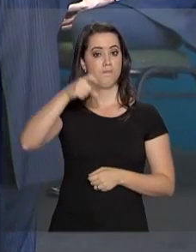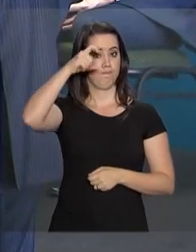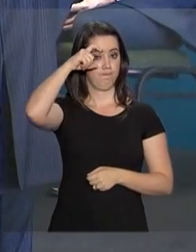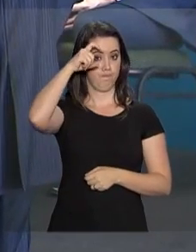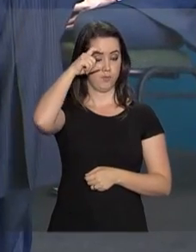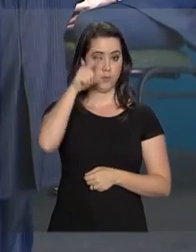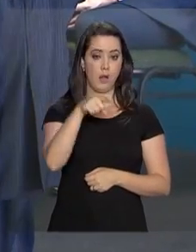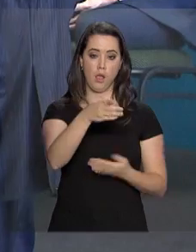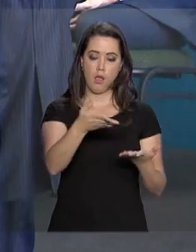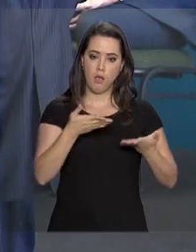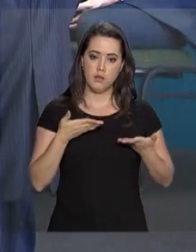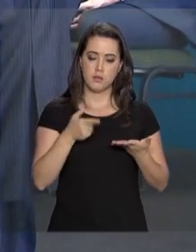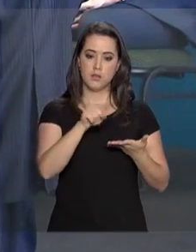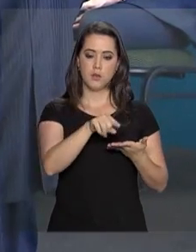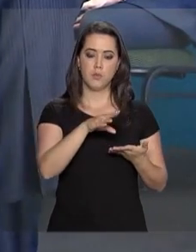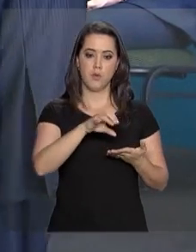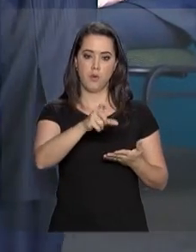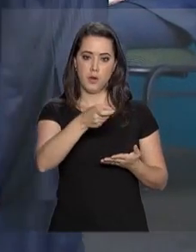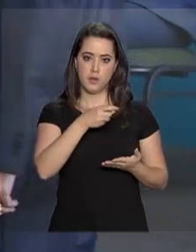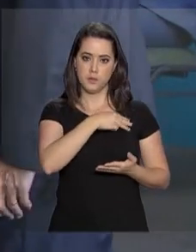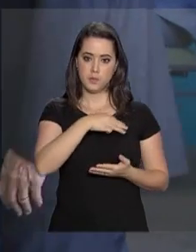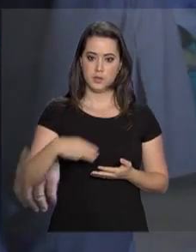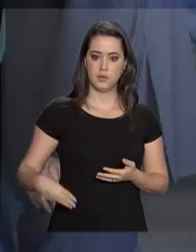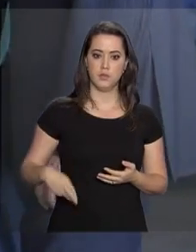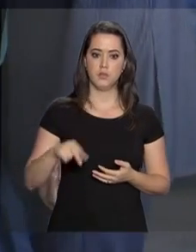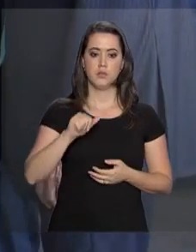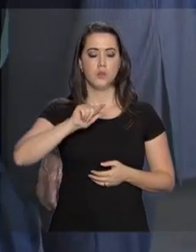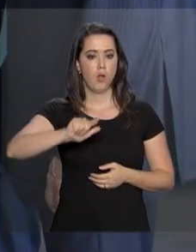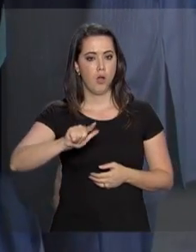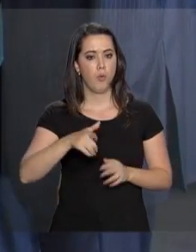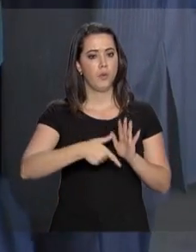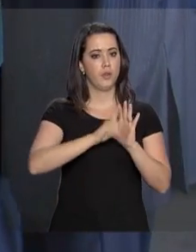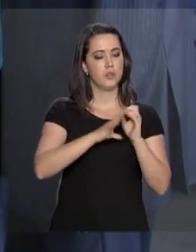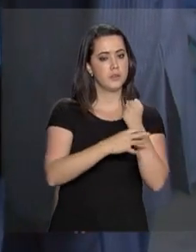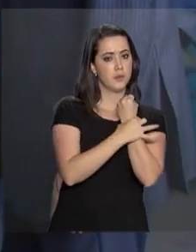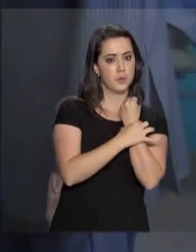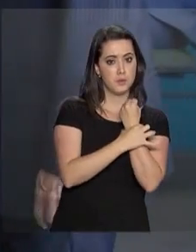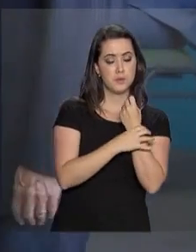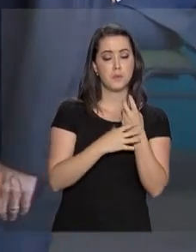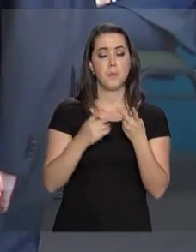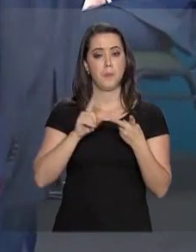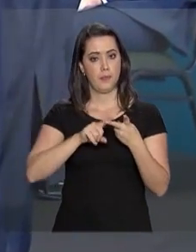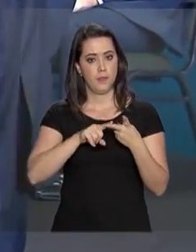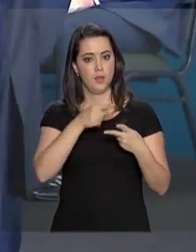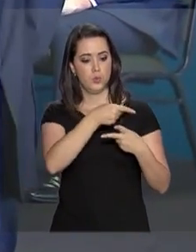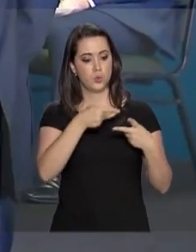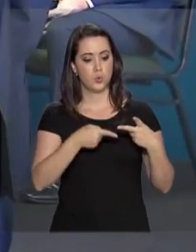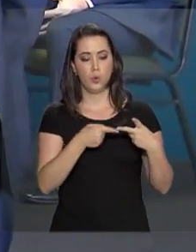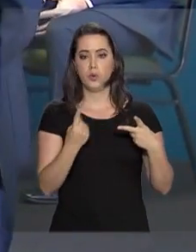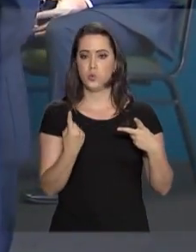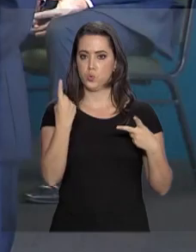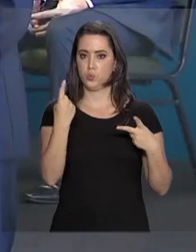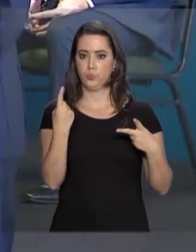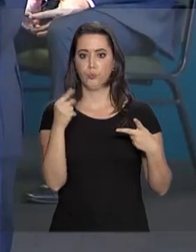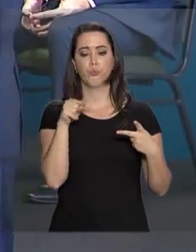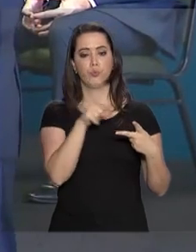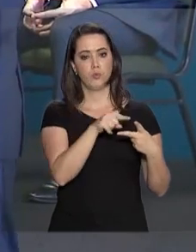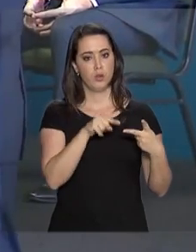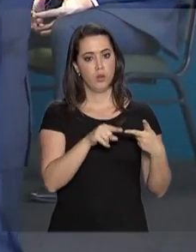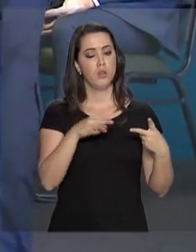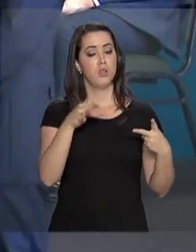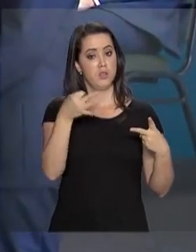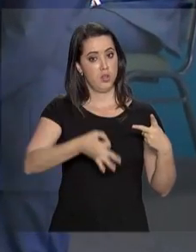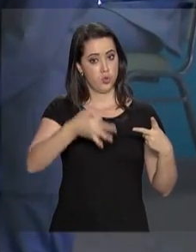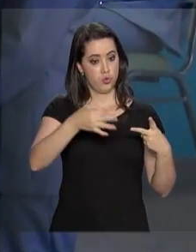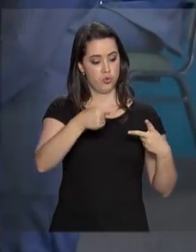recebeu o cargo dos ex-ministros Raul Jungmann, que comandava a Segurança Pública, e Torquato Jardim, da Justiça,